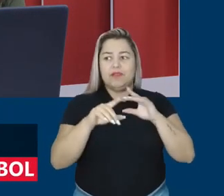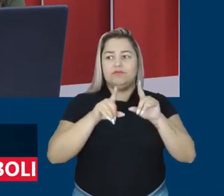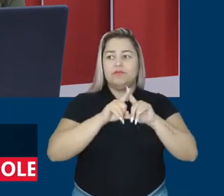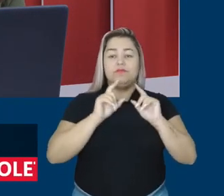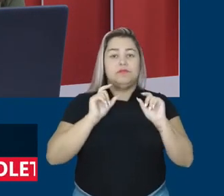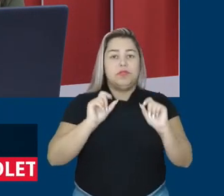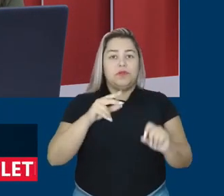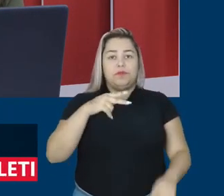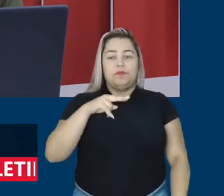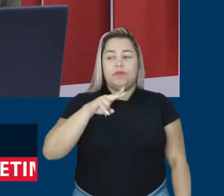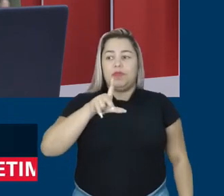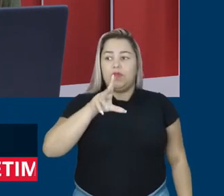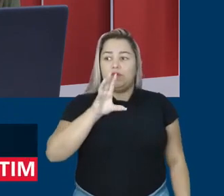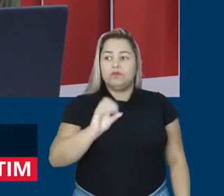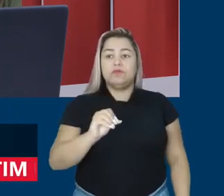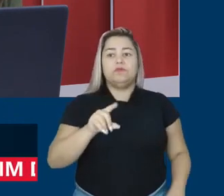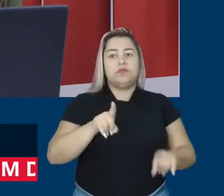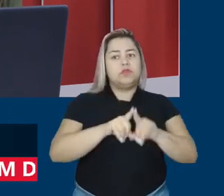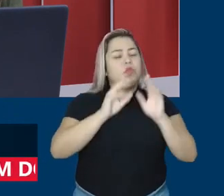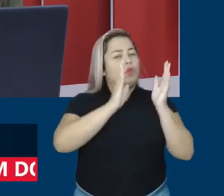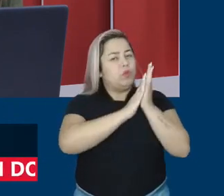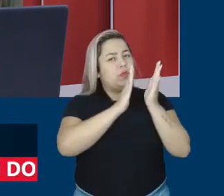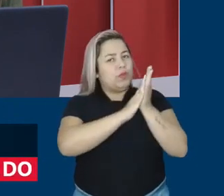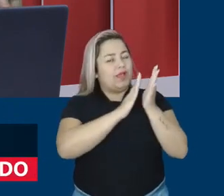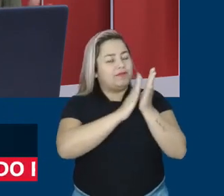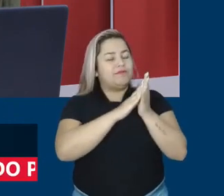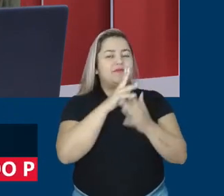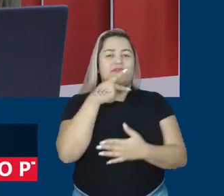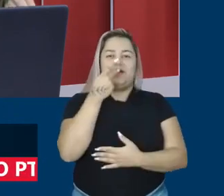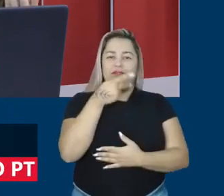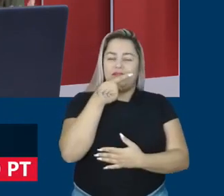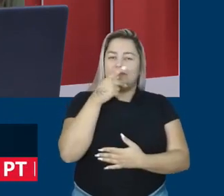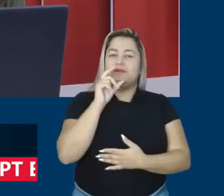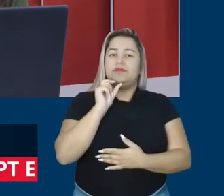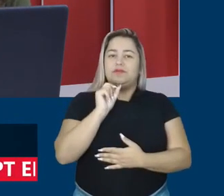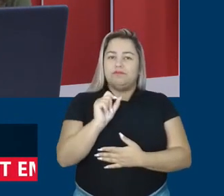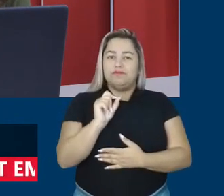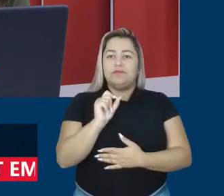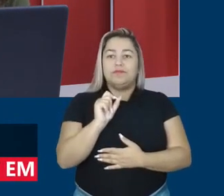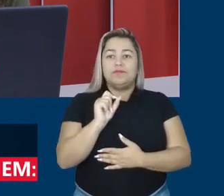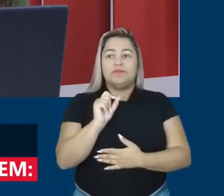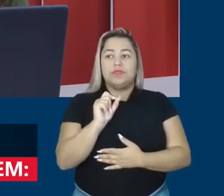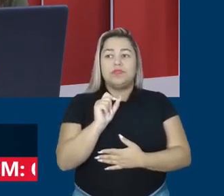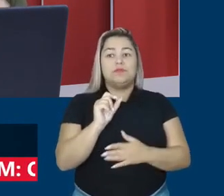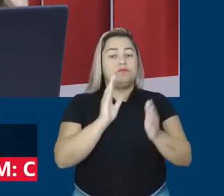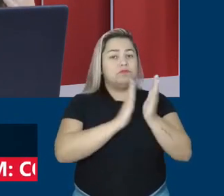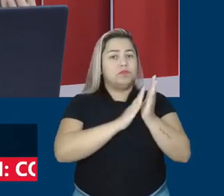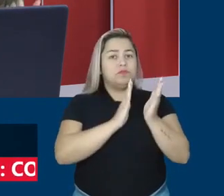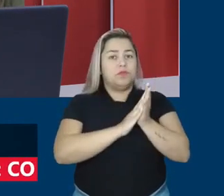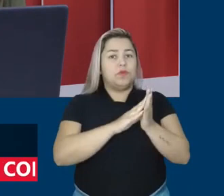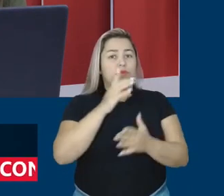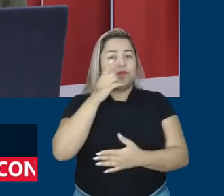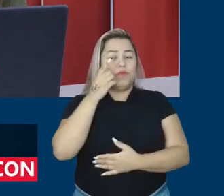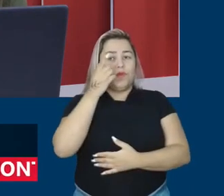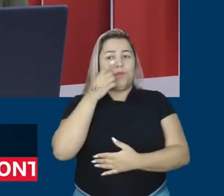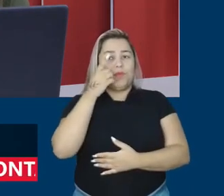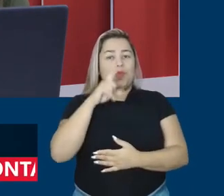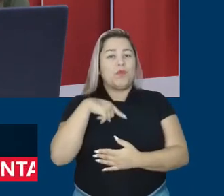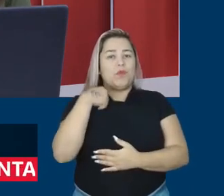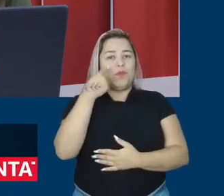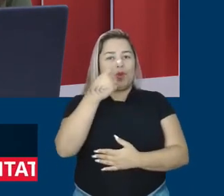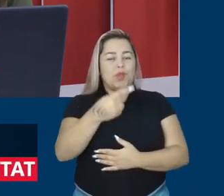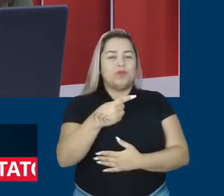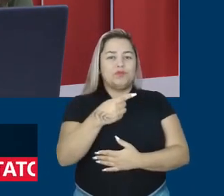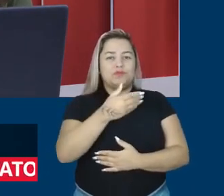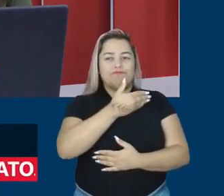O Paulo Roberto Carneiro te dando os parabéns, dizendo que, olha, parabéns para o deputado Rogério Corrêa, próximo governador de Minas